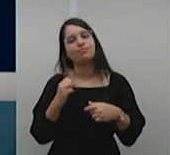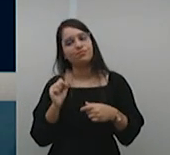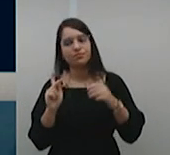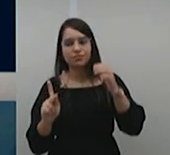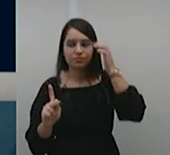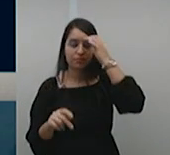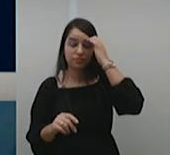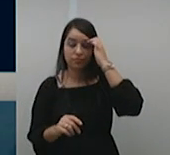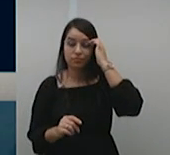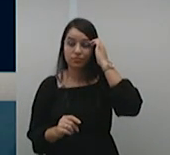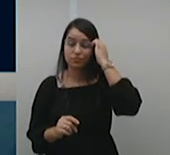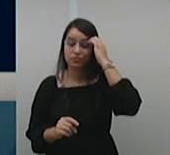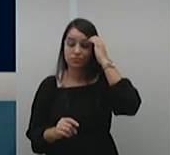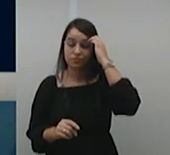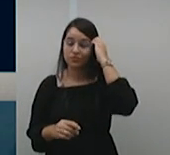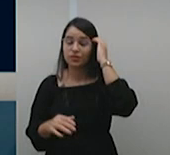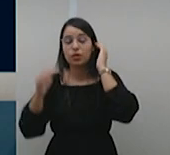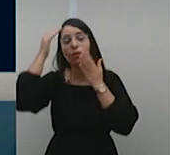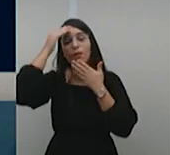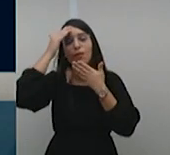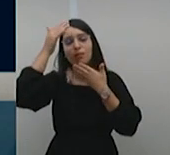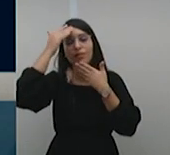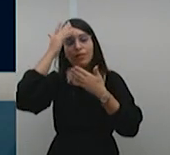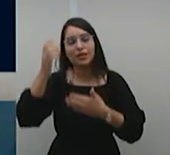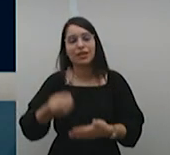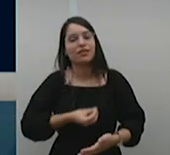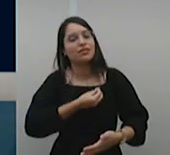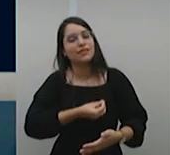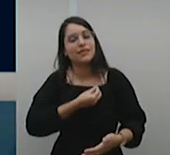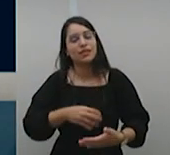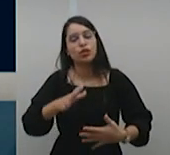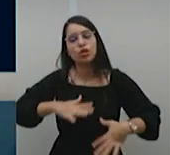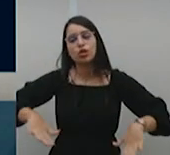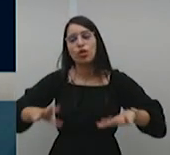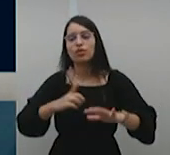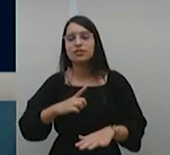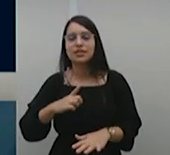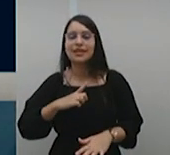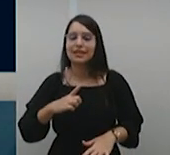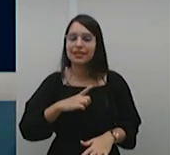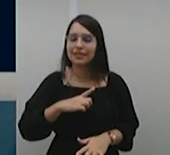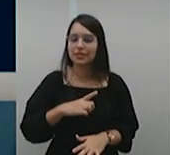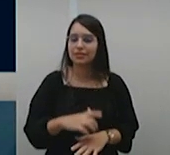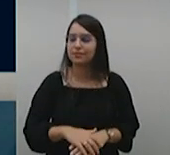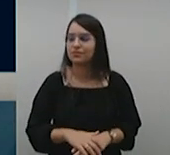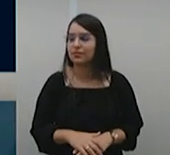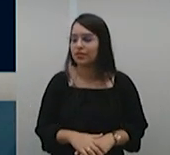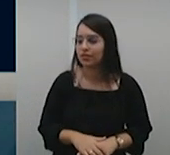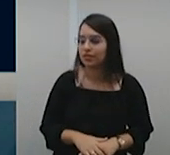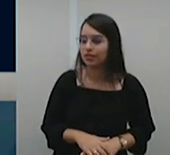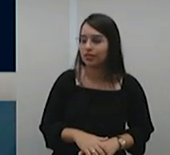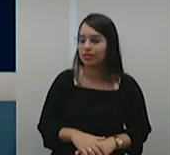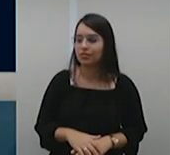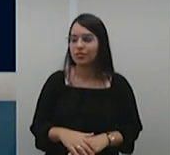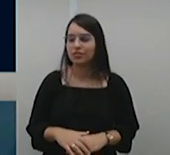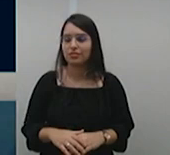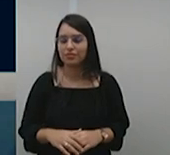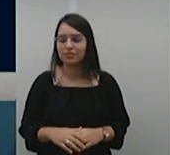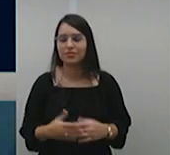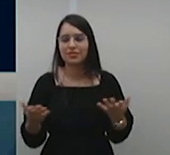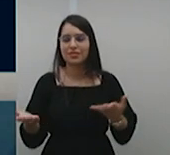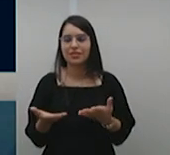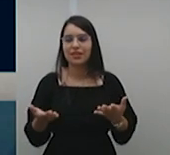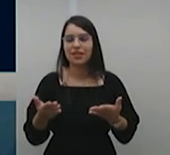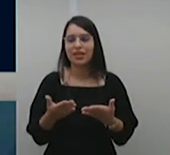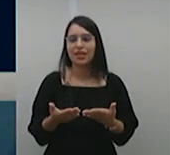eu agradeço a presença de todos, desejo a todos que poderão sofrer das merecidas